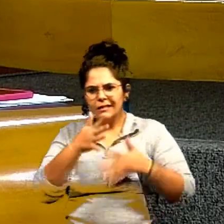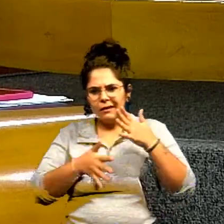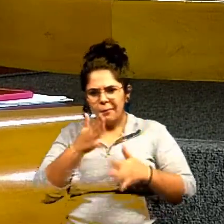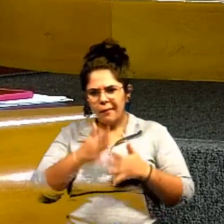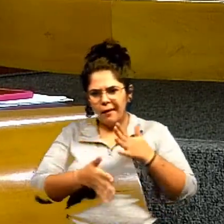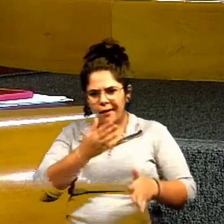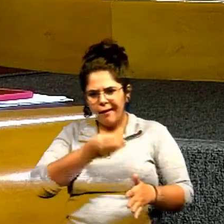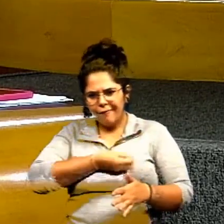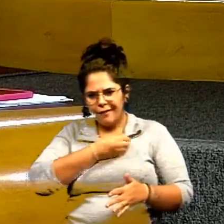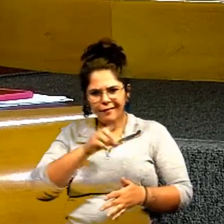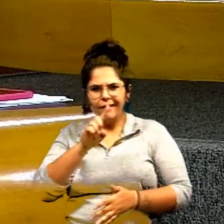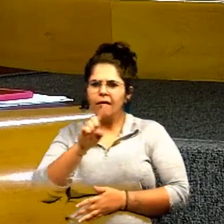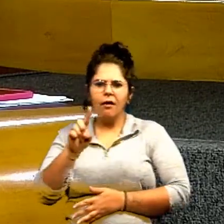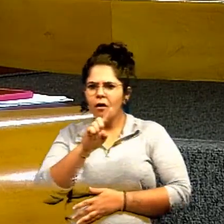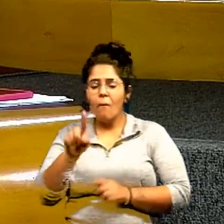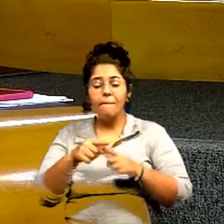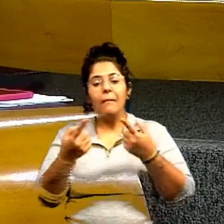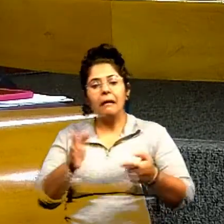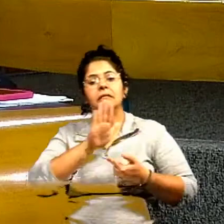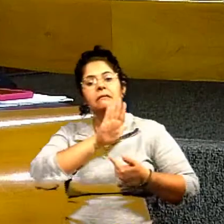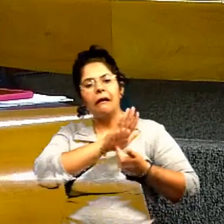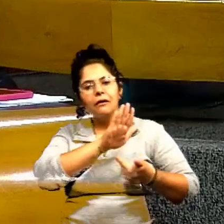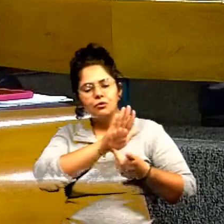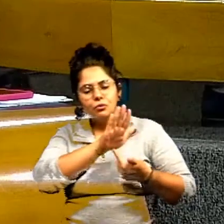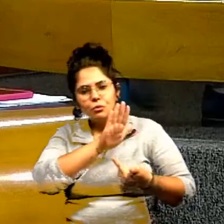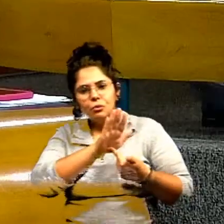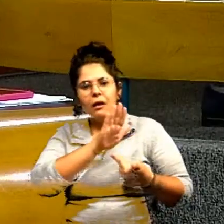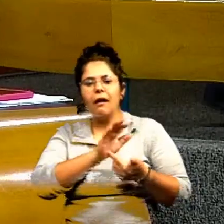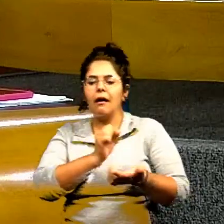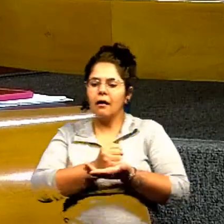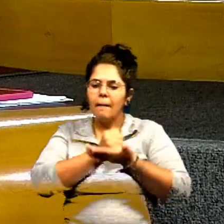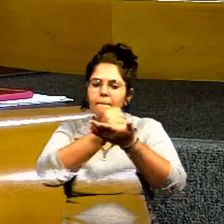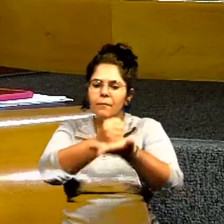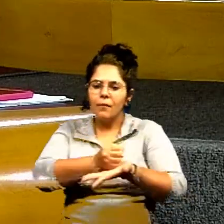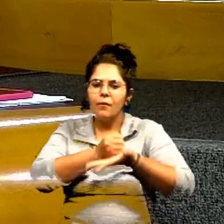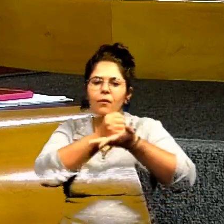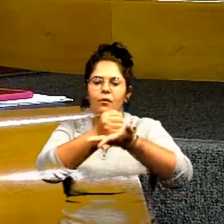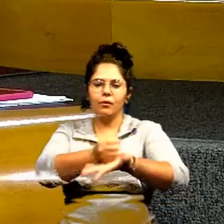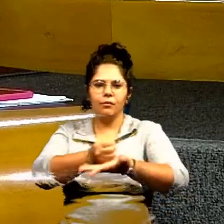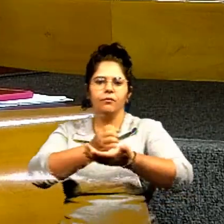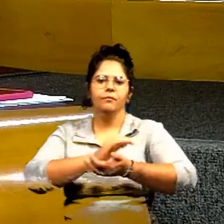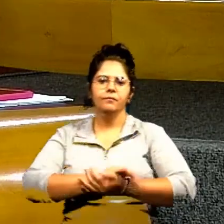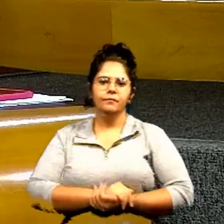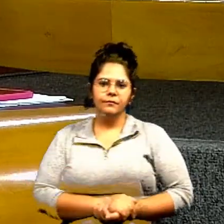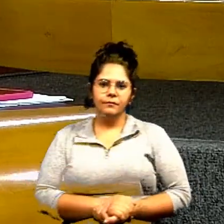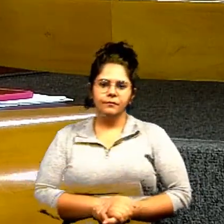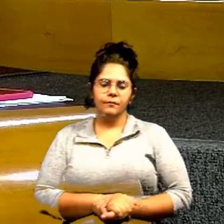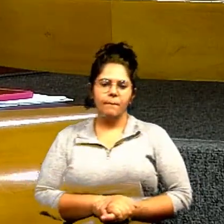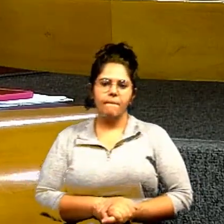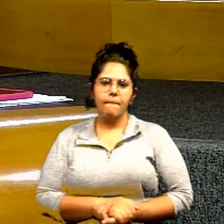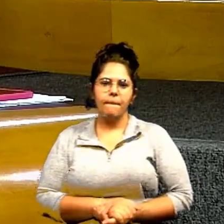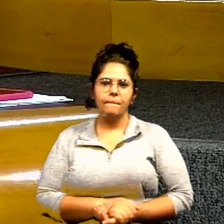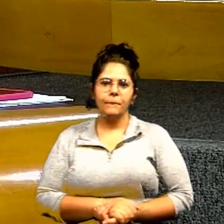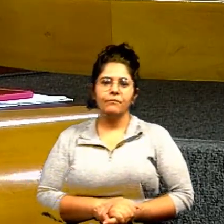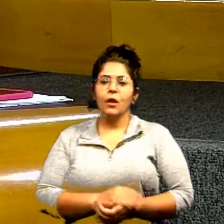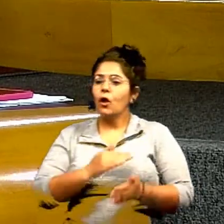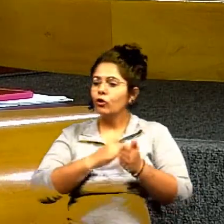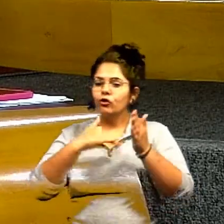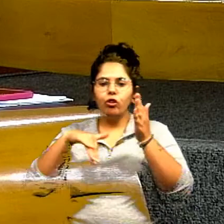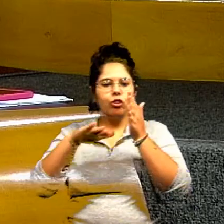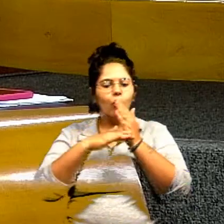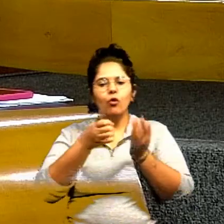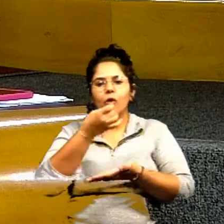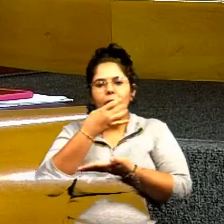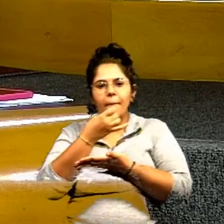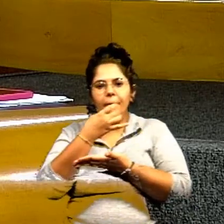mas sim para ajudar para dar suporte para dar caminho como eu disse toda medicação